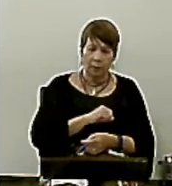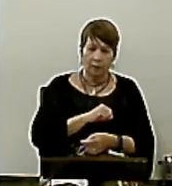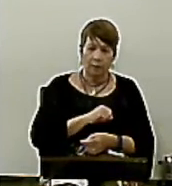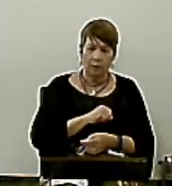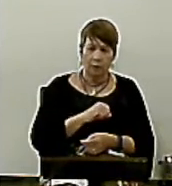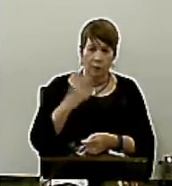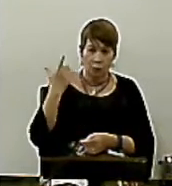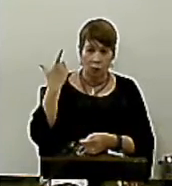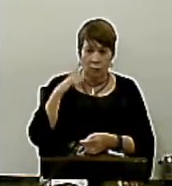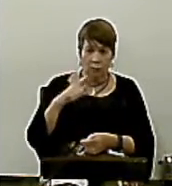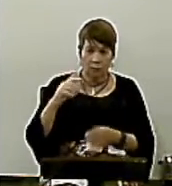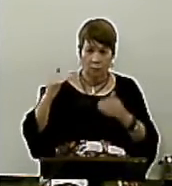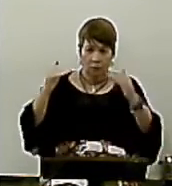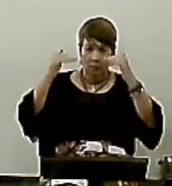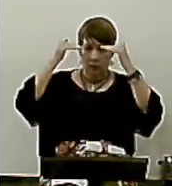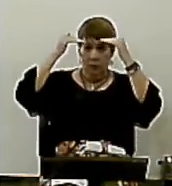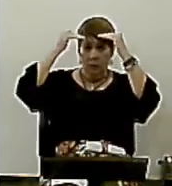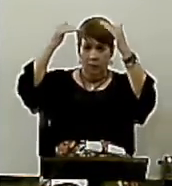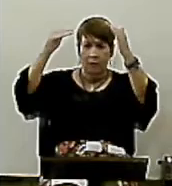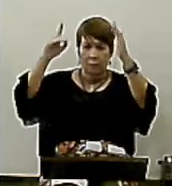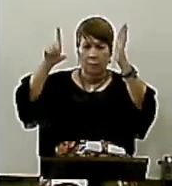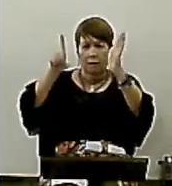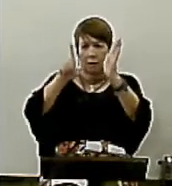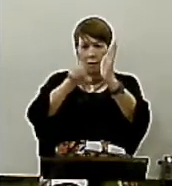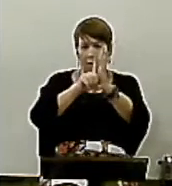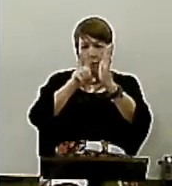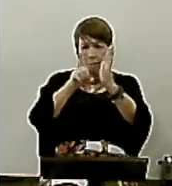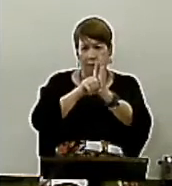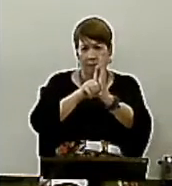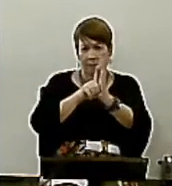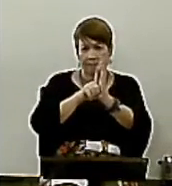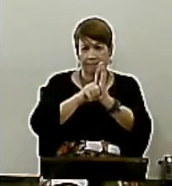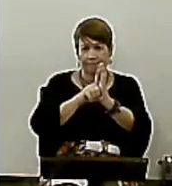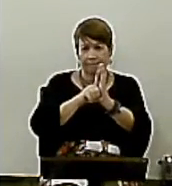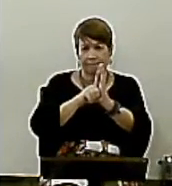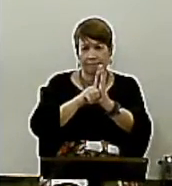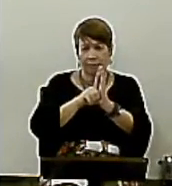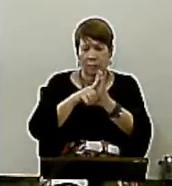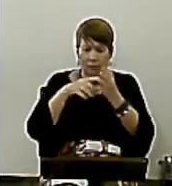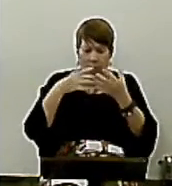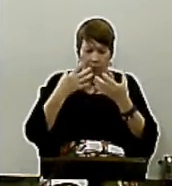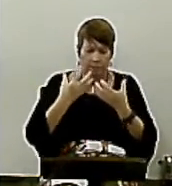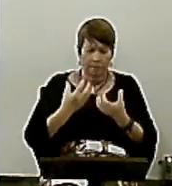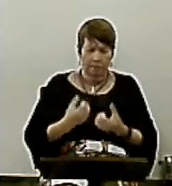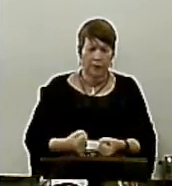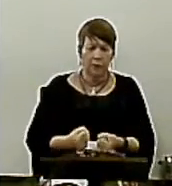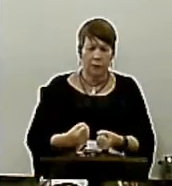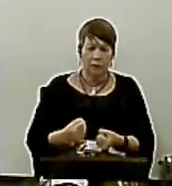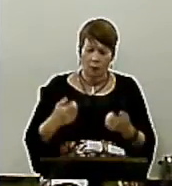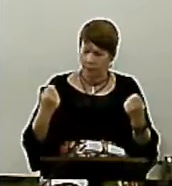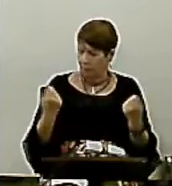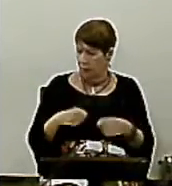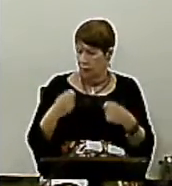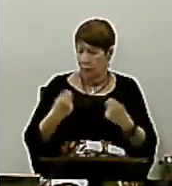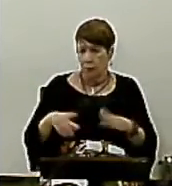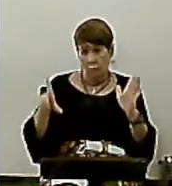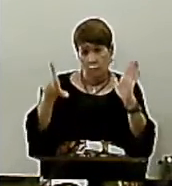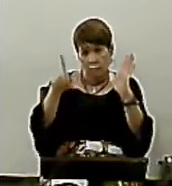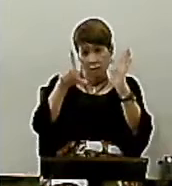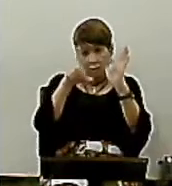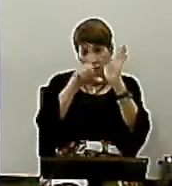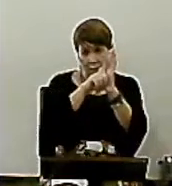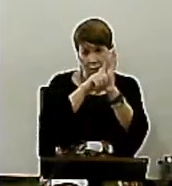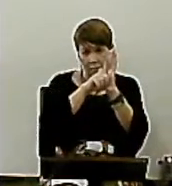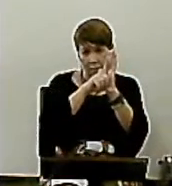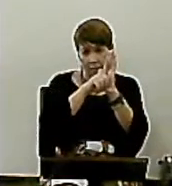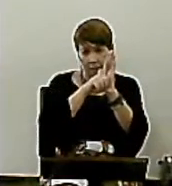Porque ela Não pesa Mais para Nossa salvação Eu não Preciso Dar